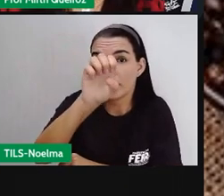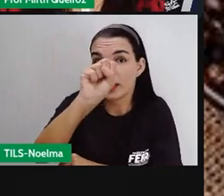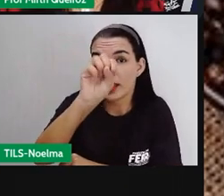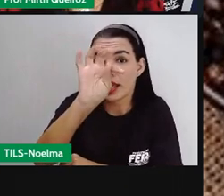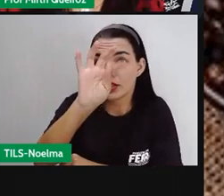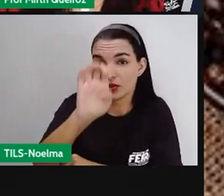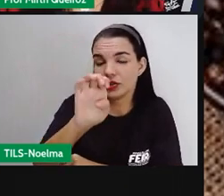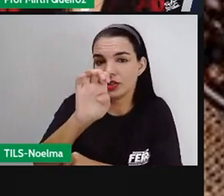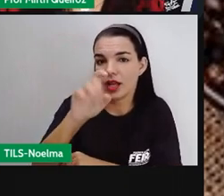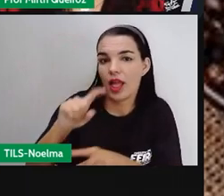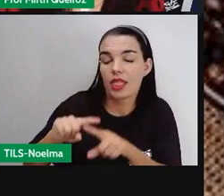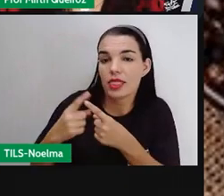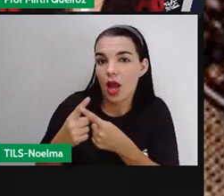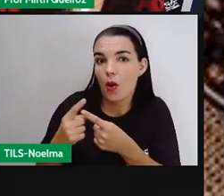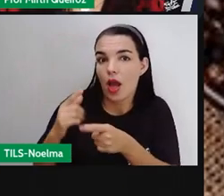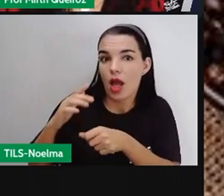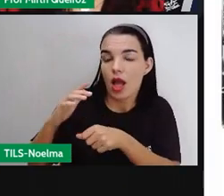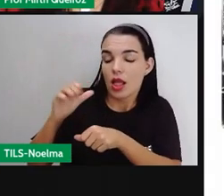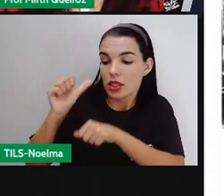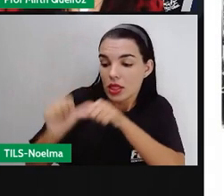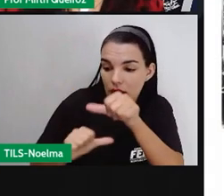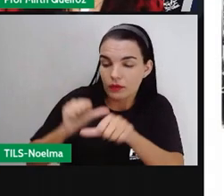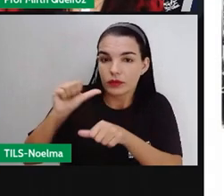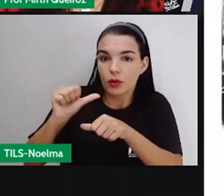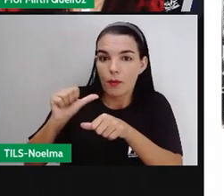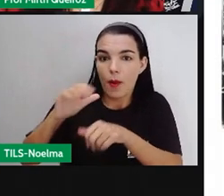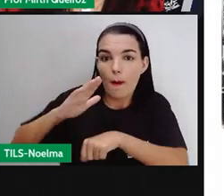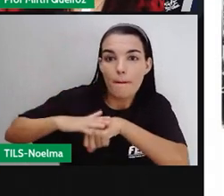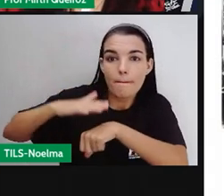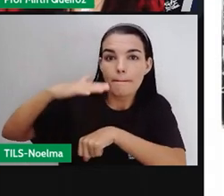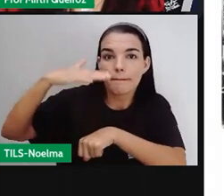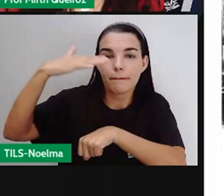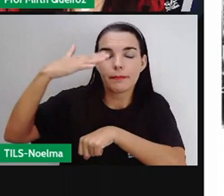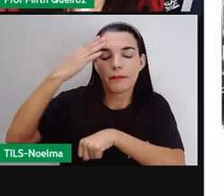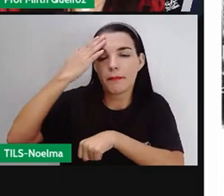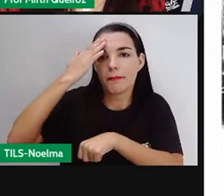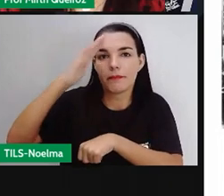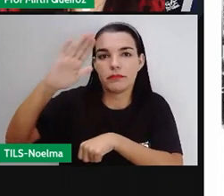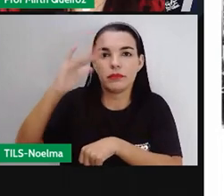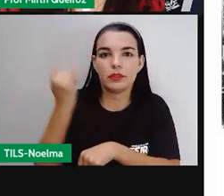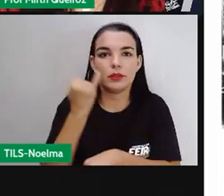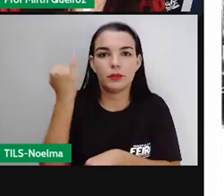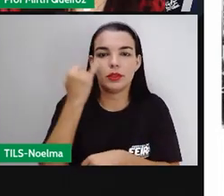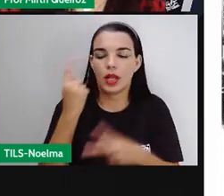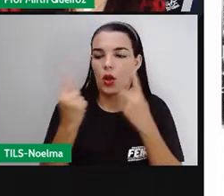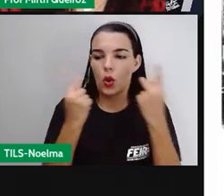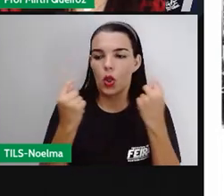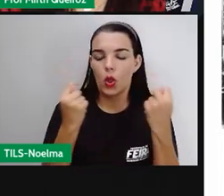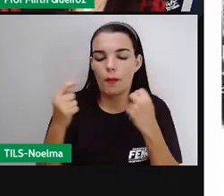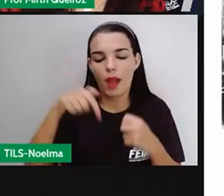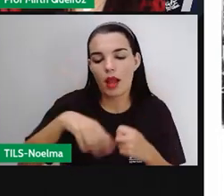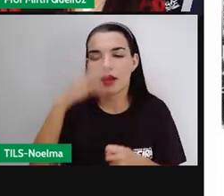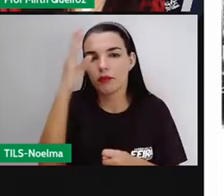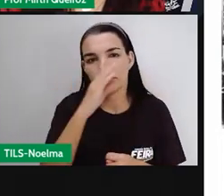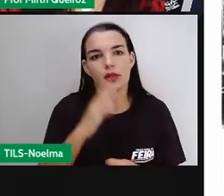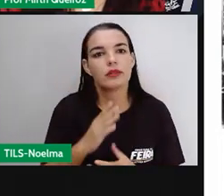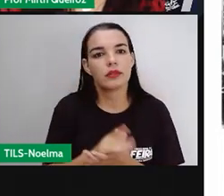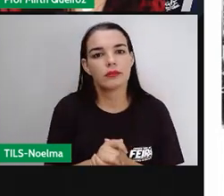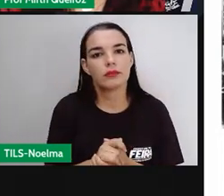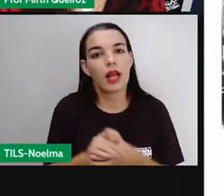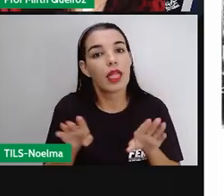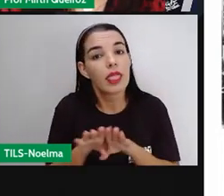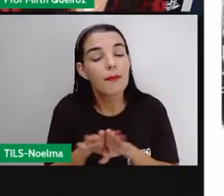Então ela se tornou o principal centro econômico do Brasil. Os lucros obtidos durante o ciclo do café também